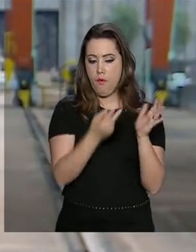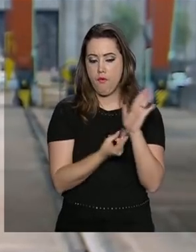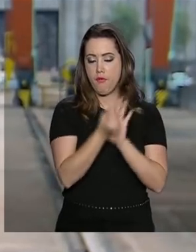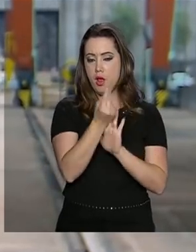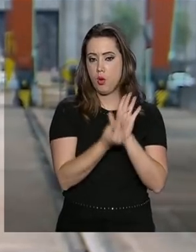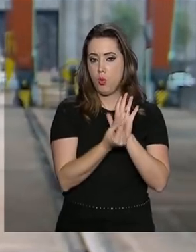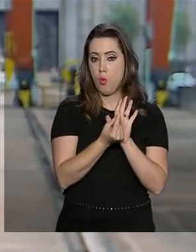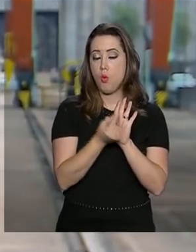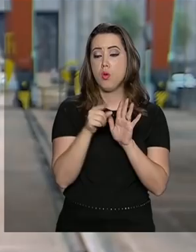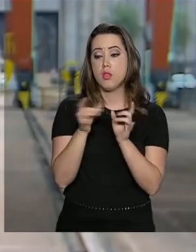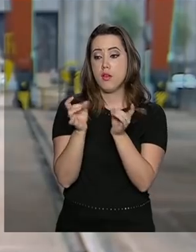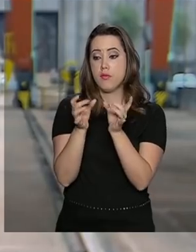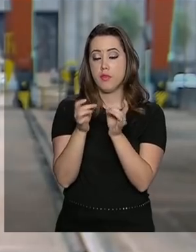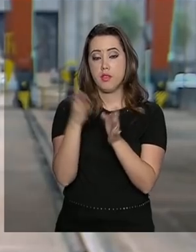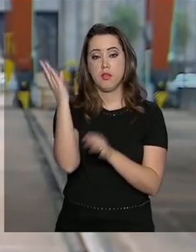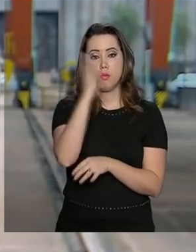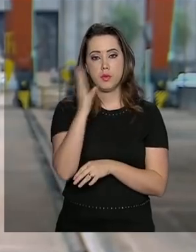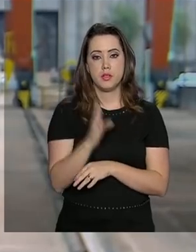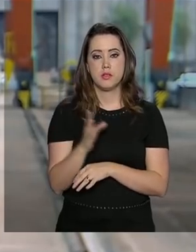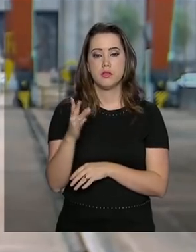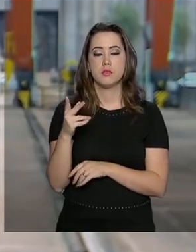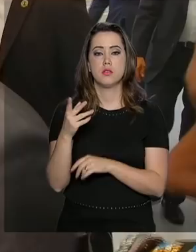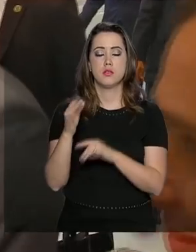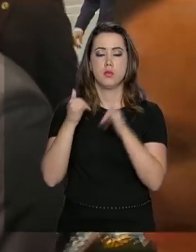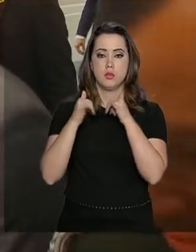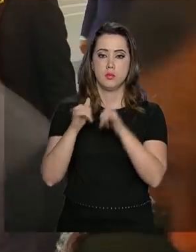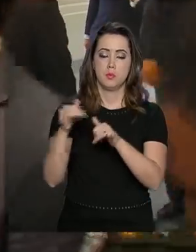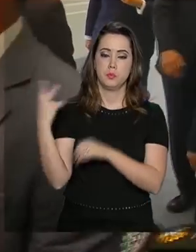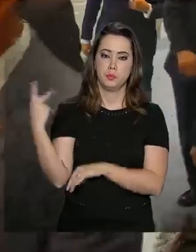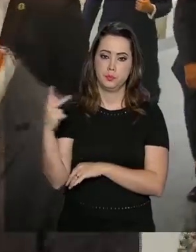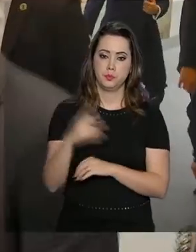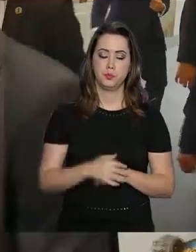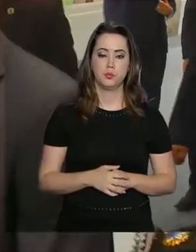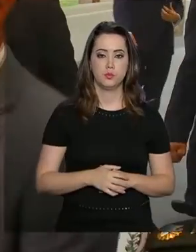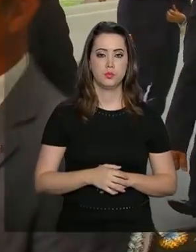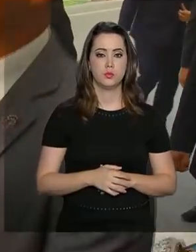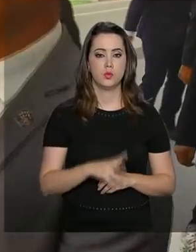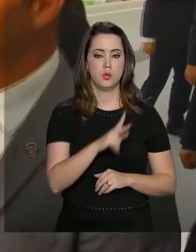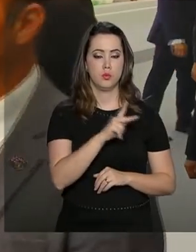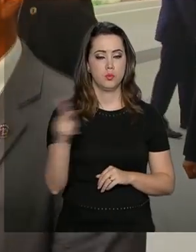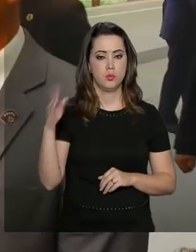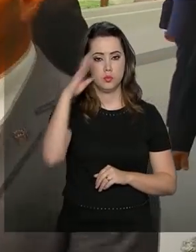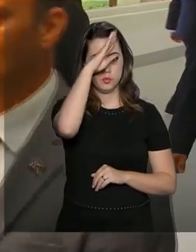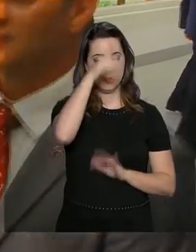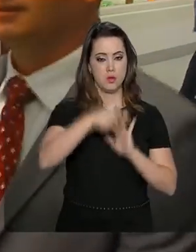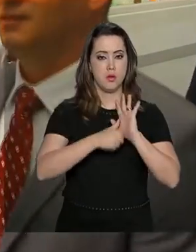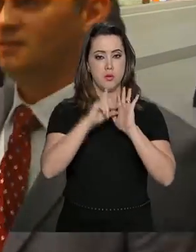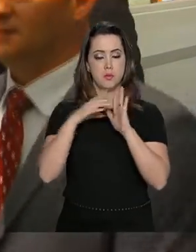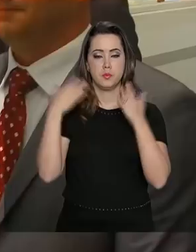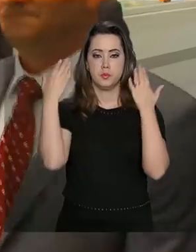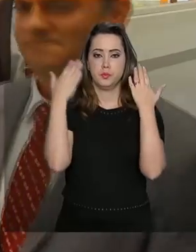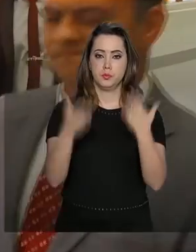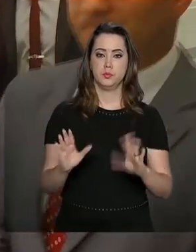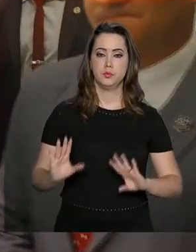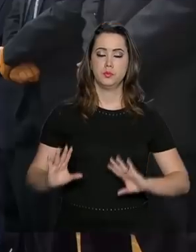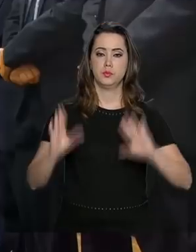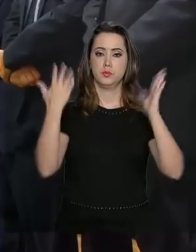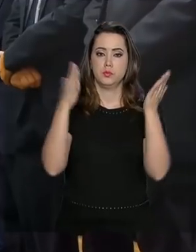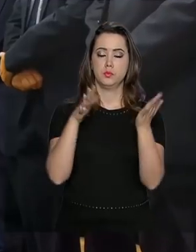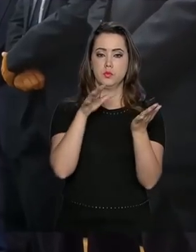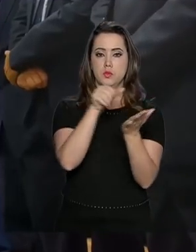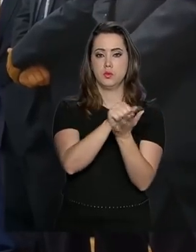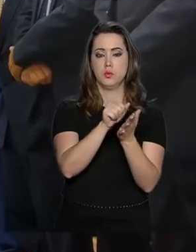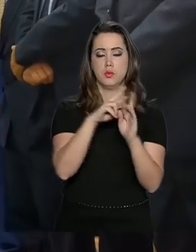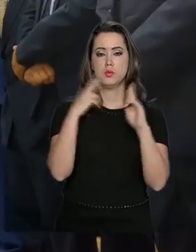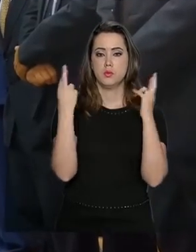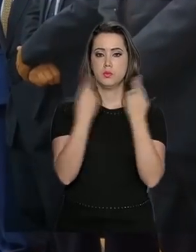da venda ao Brasil da energia paraguaia. O presidente Jair Bolsonaro, antes de participar da cerimônia de posse,